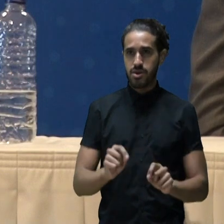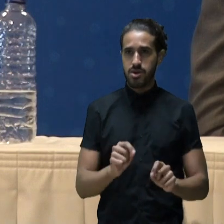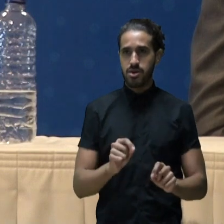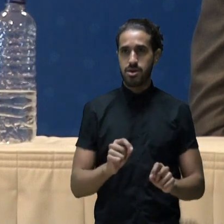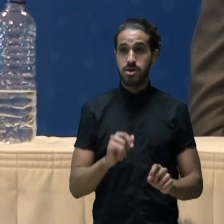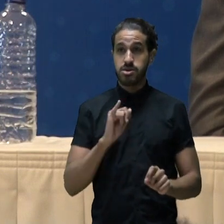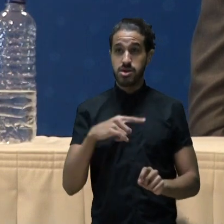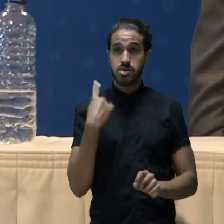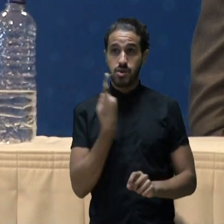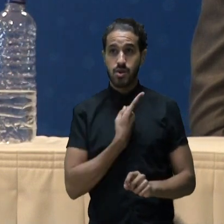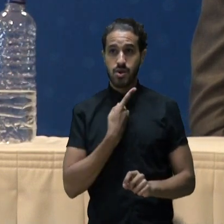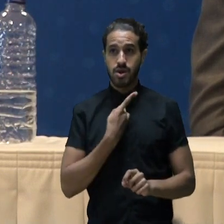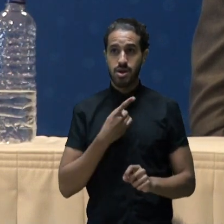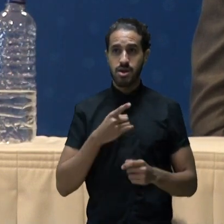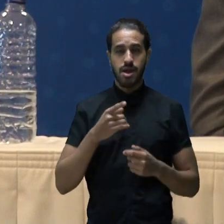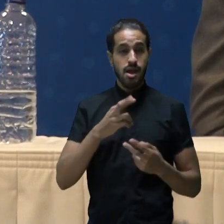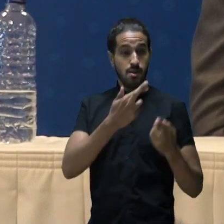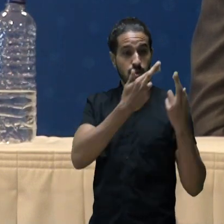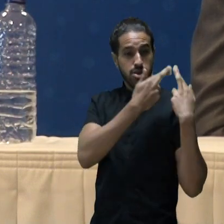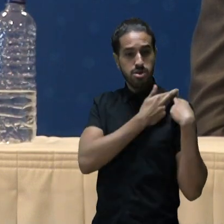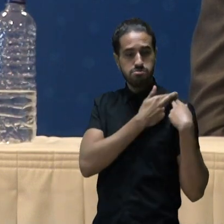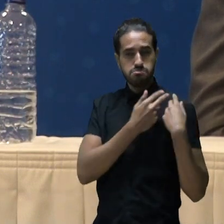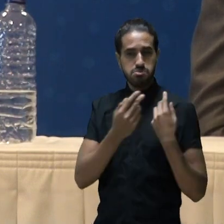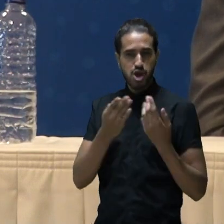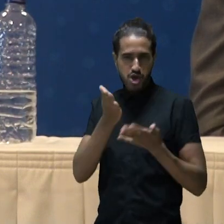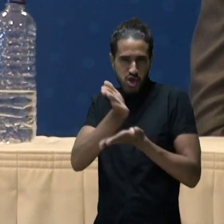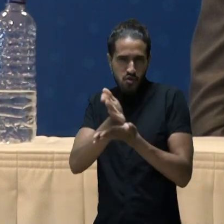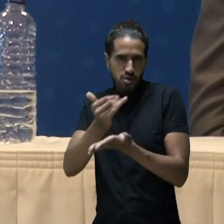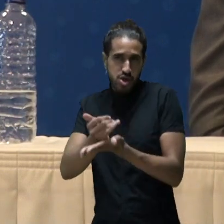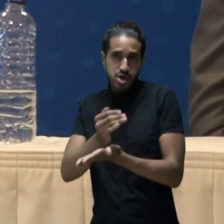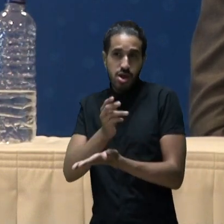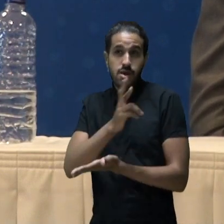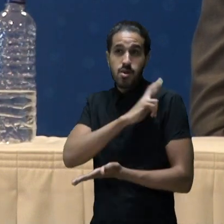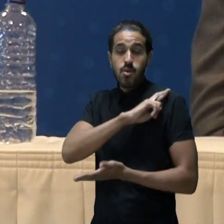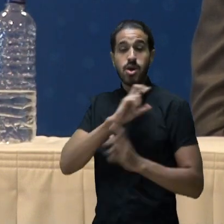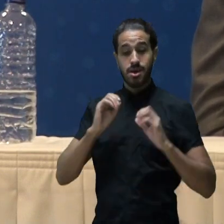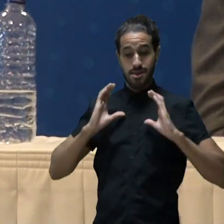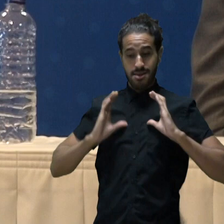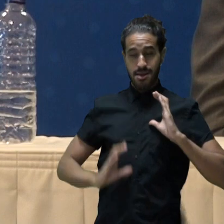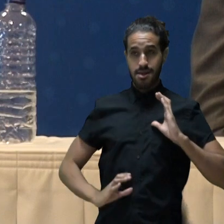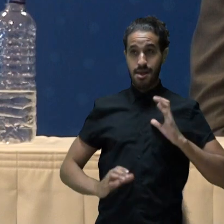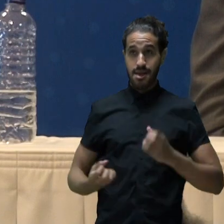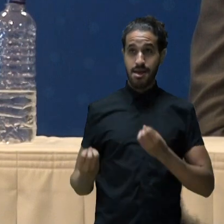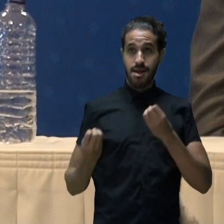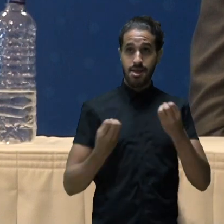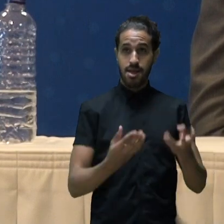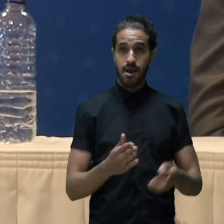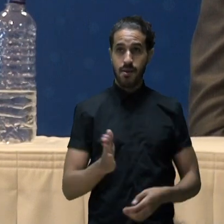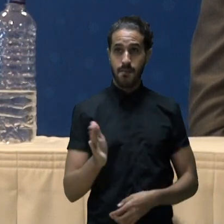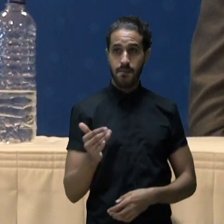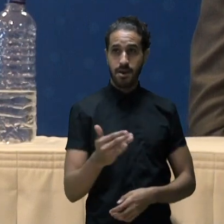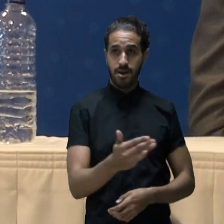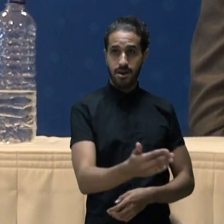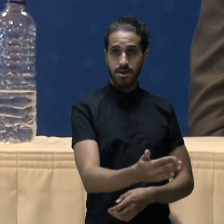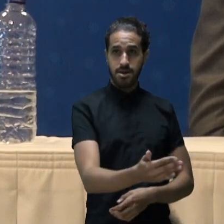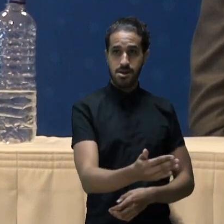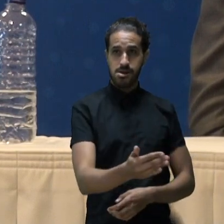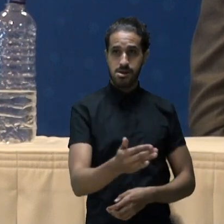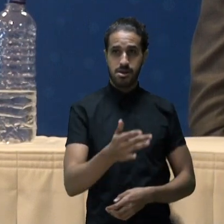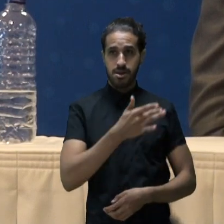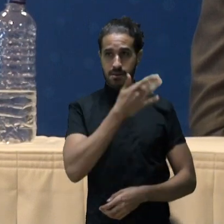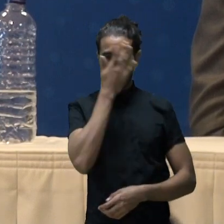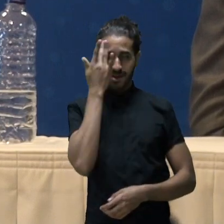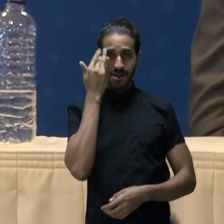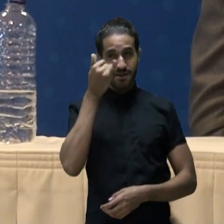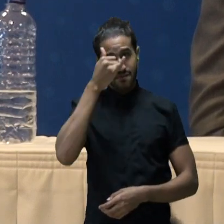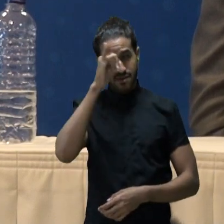se nós pudéssemos repartir as atribuições, a cidadania está dando peixe para